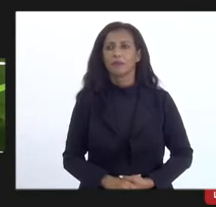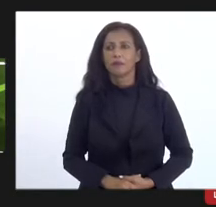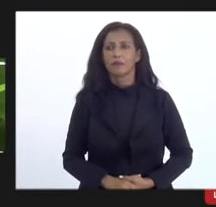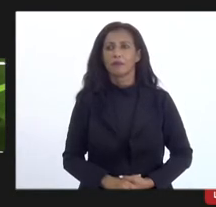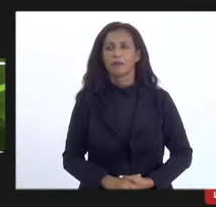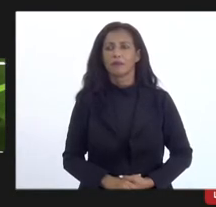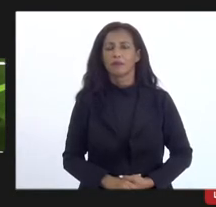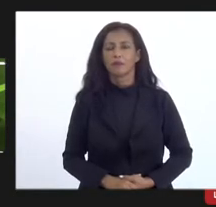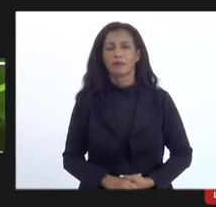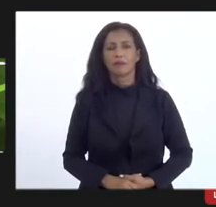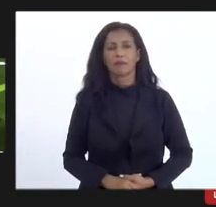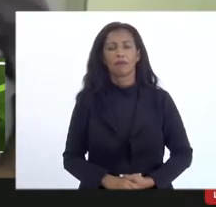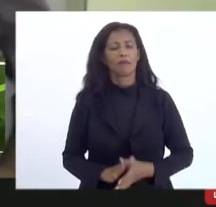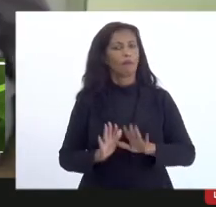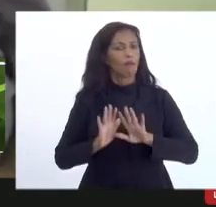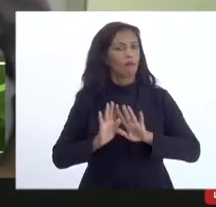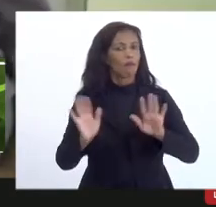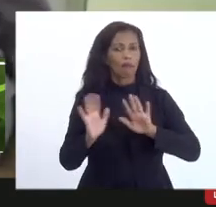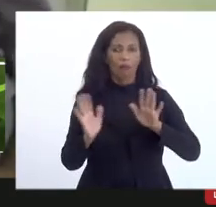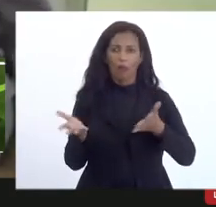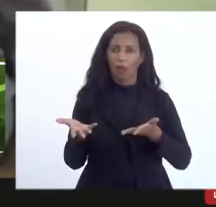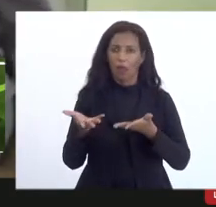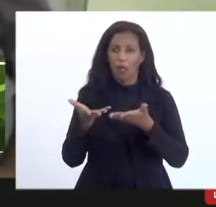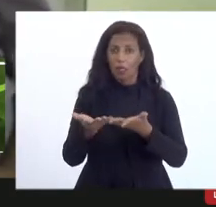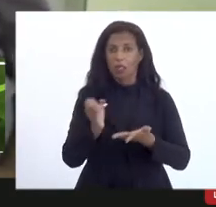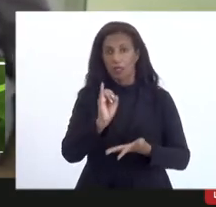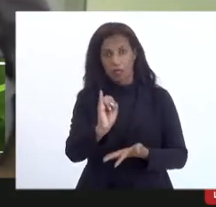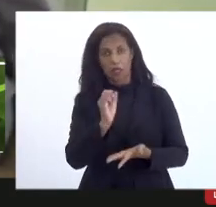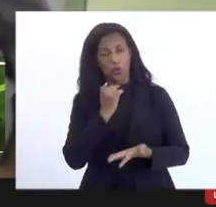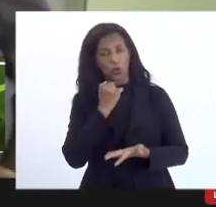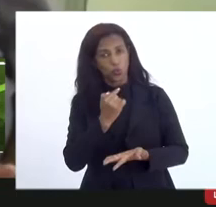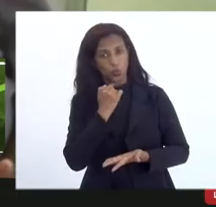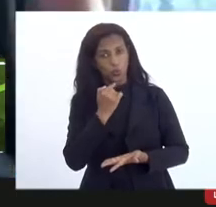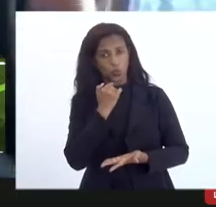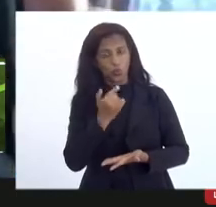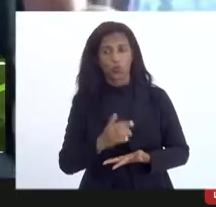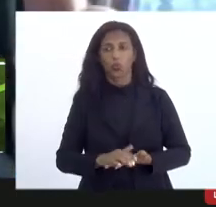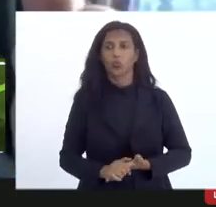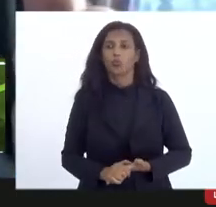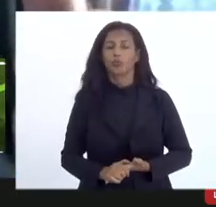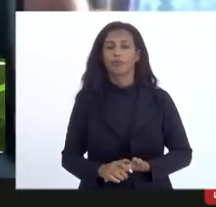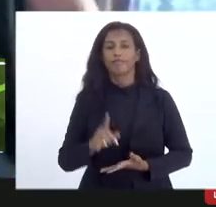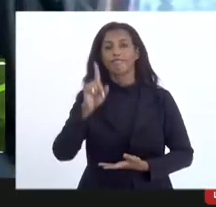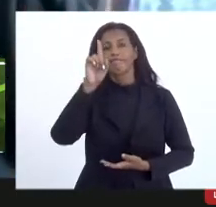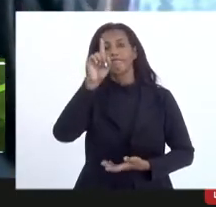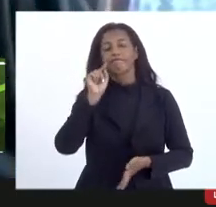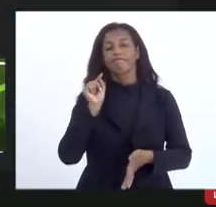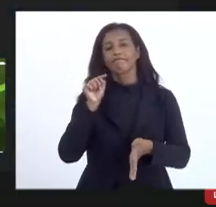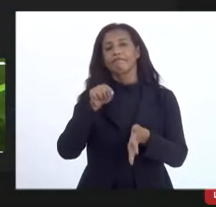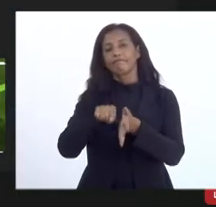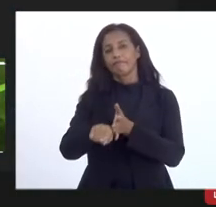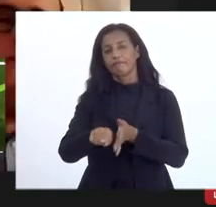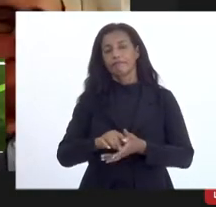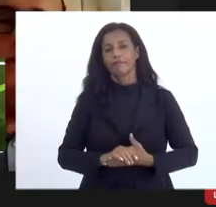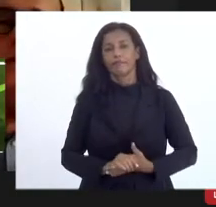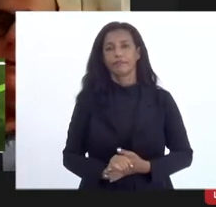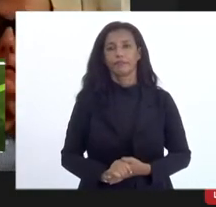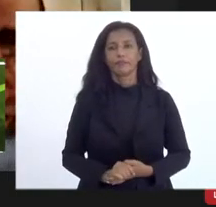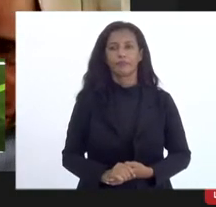acho que é basicamente isso se vocês tiverem alguma dúvida mas deixa eu perguntar uma coisa deixa eu perguntar uma coisa